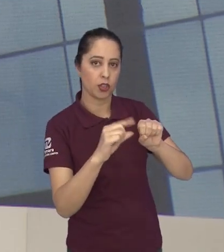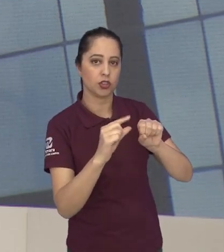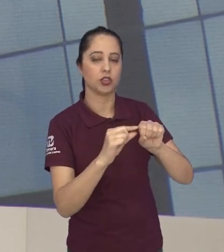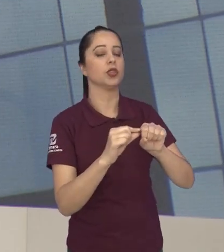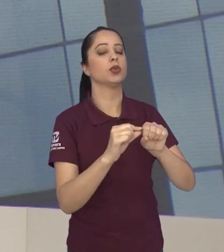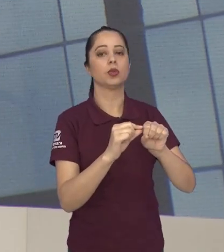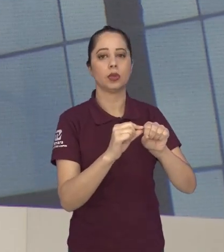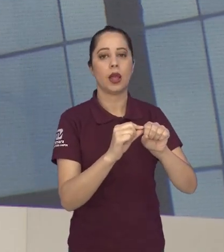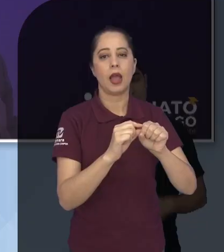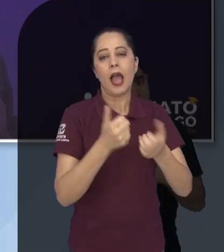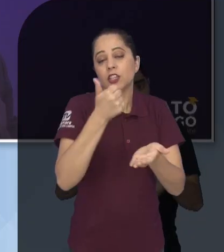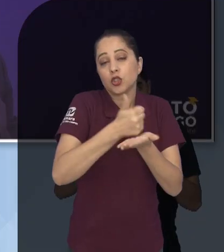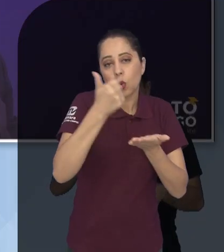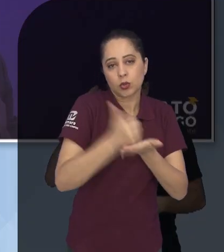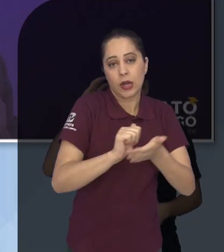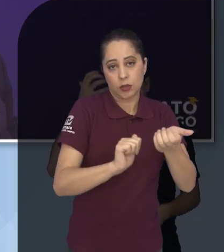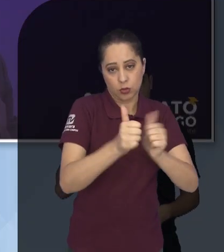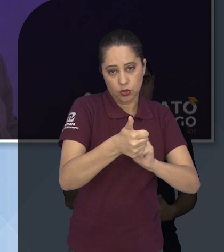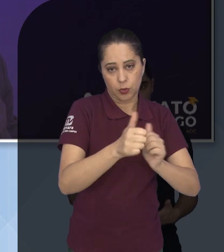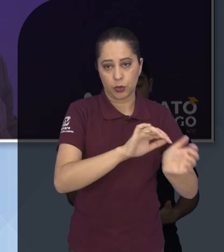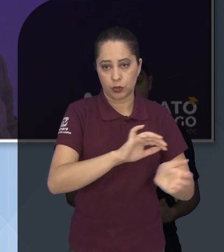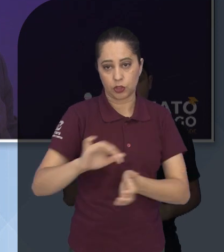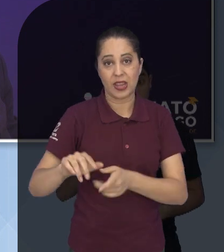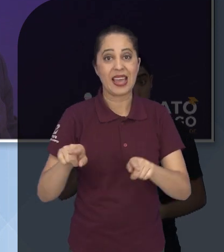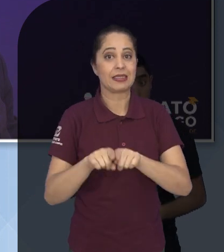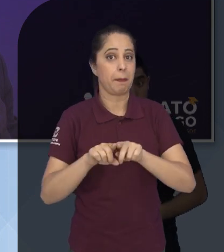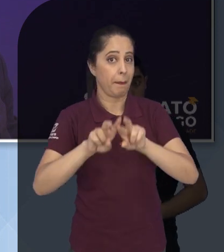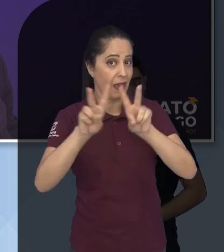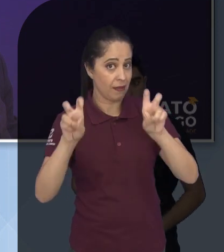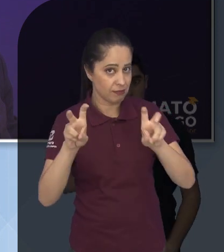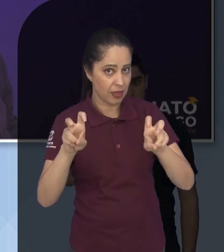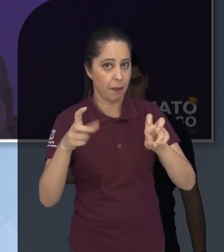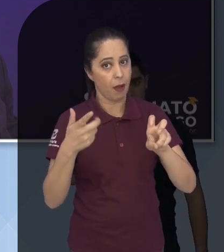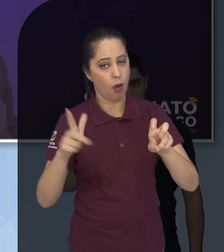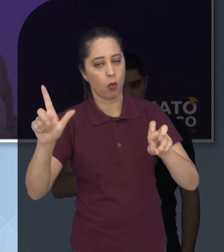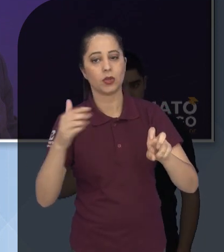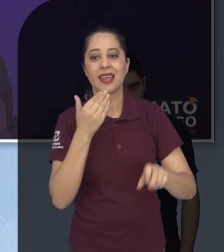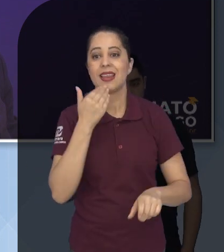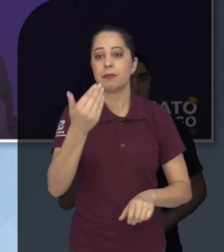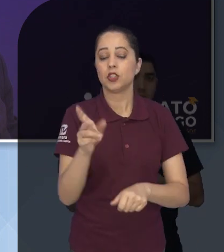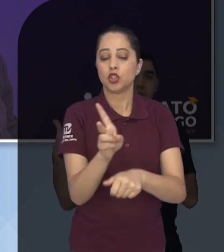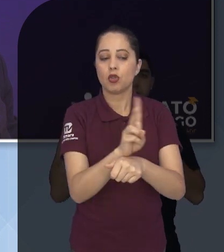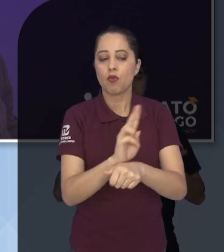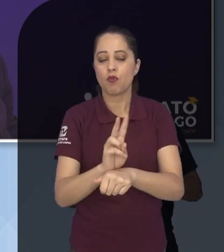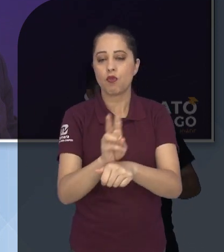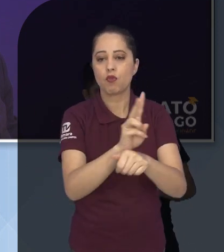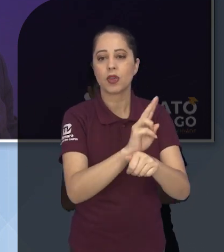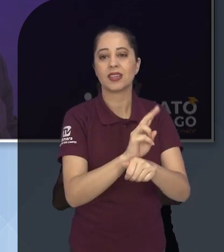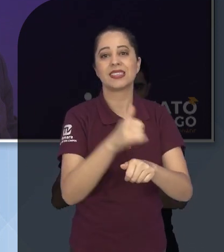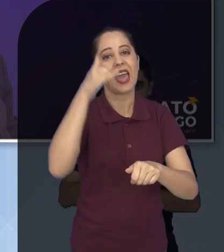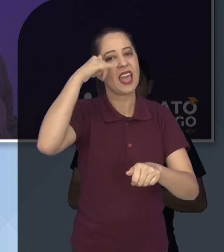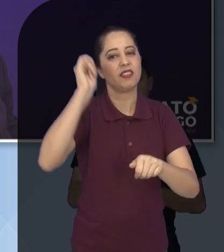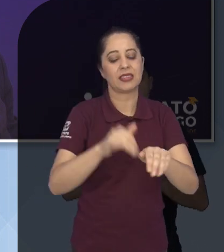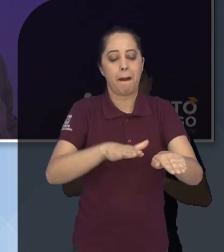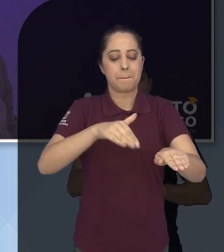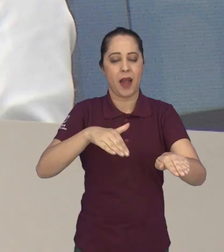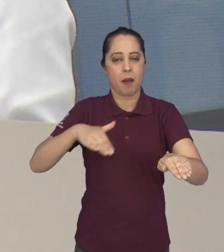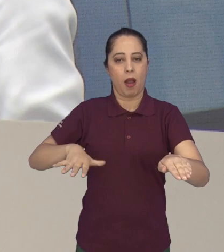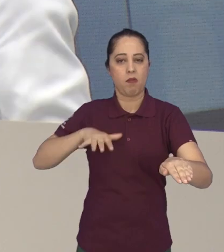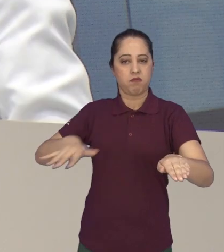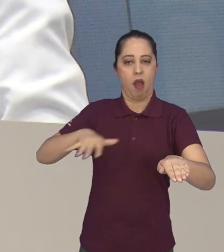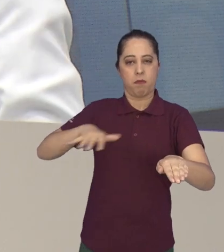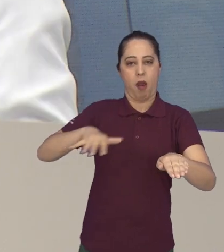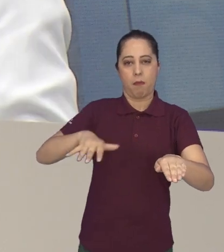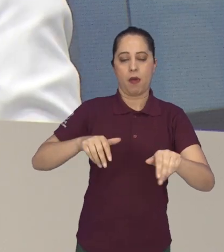contratos esportivos. Em outro assunto, o Renato também pediu maior fiscalização do município para conter os fluxos na cidade.